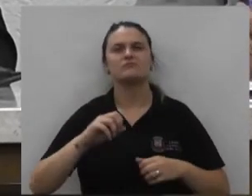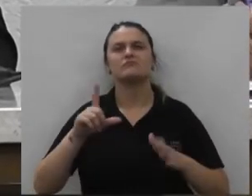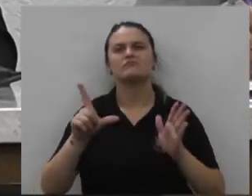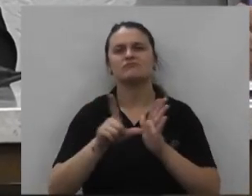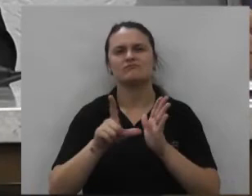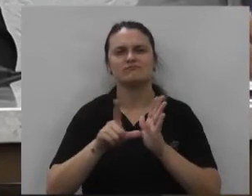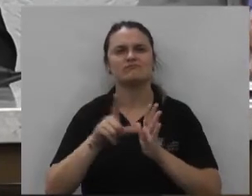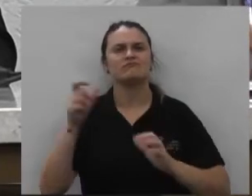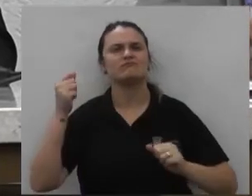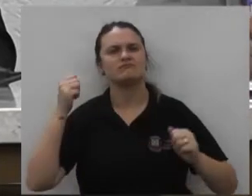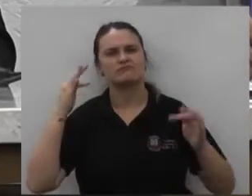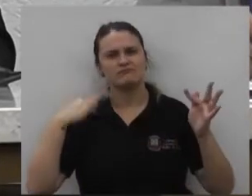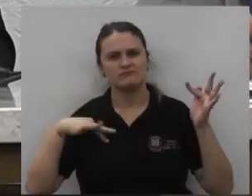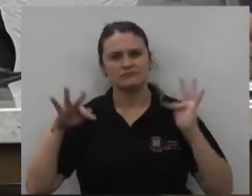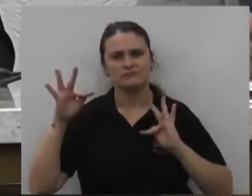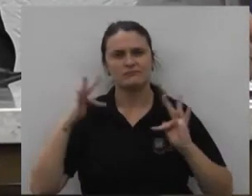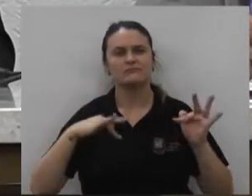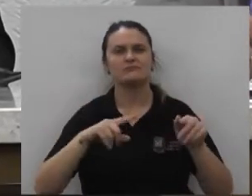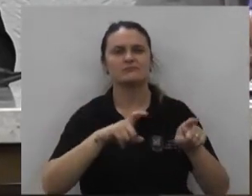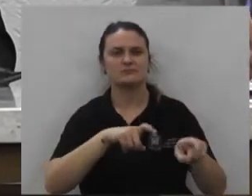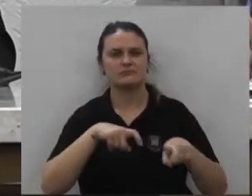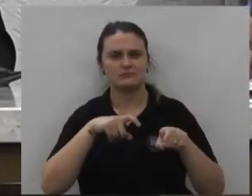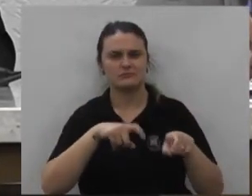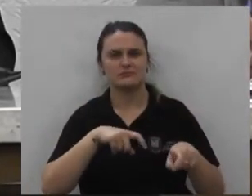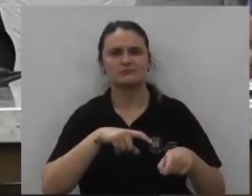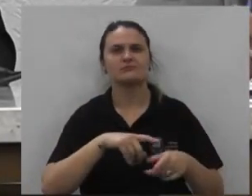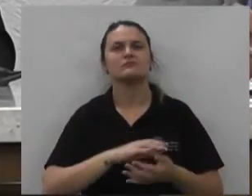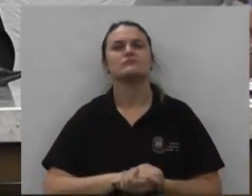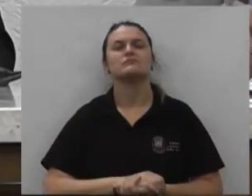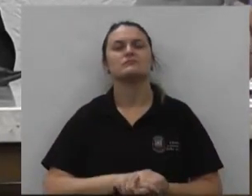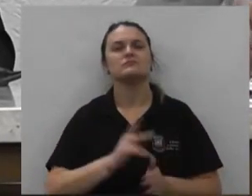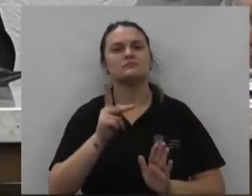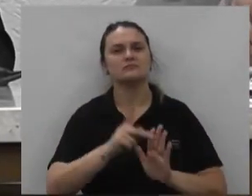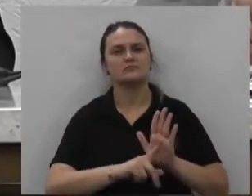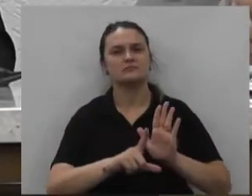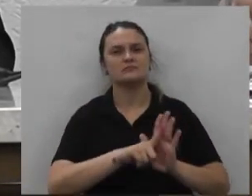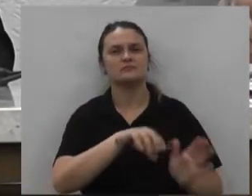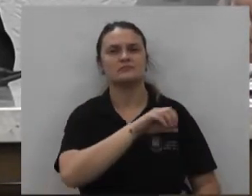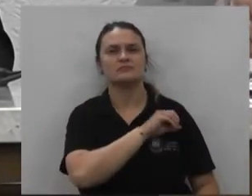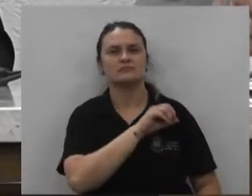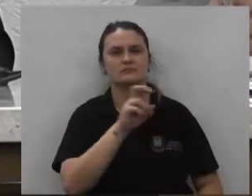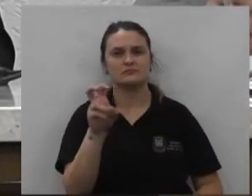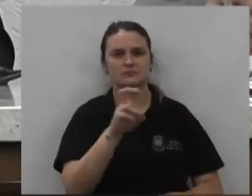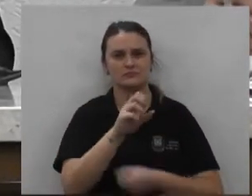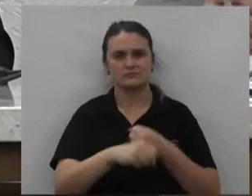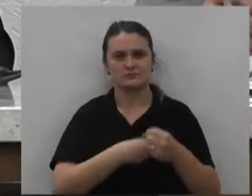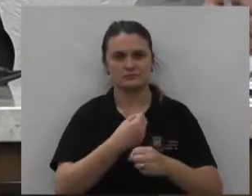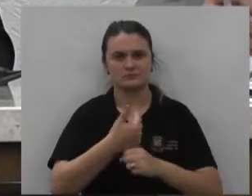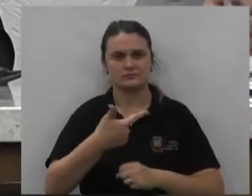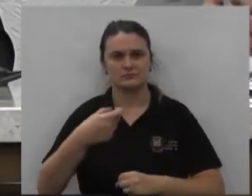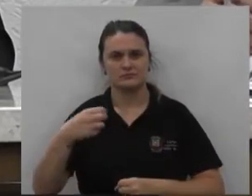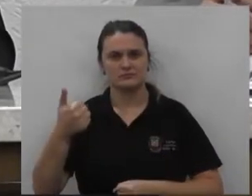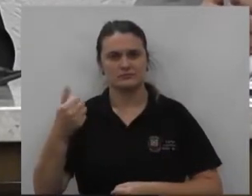indústria e comércio e turismo favorável ao projeto de lei ordinária número 55 de 2018